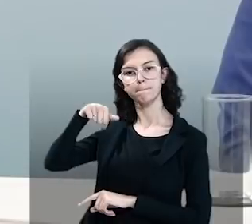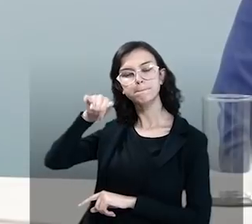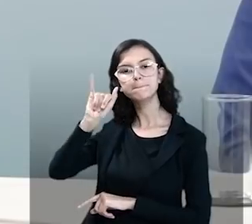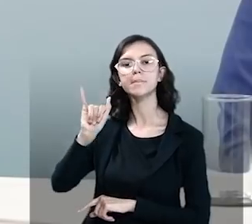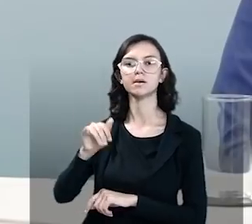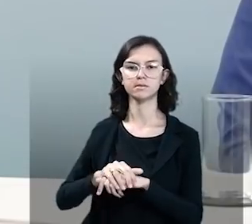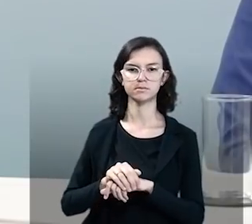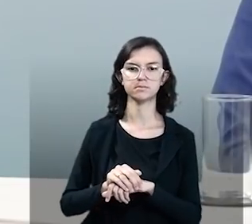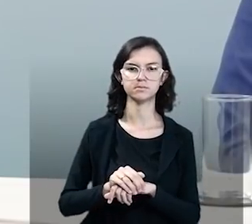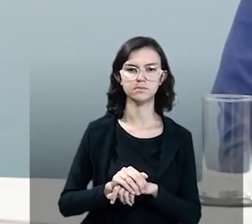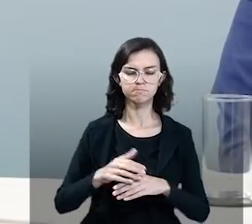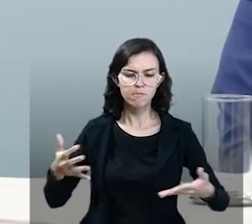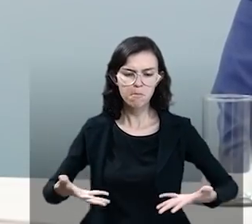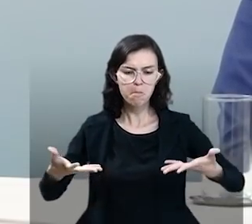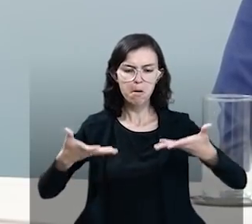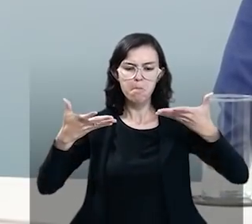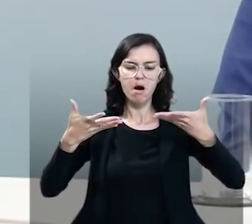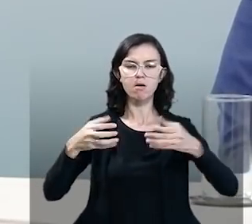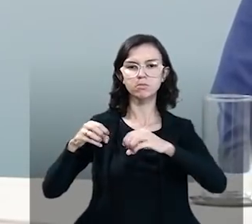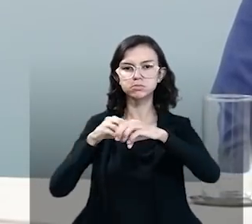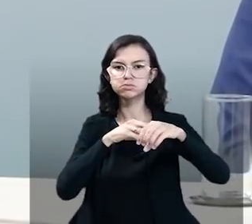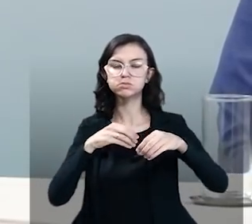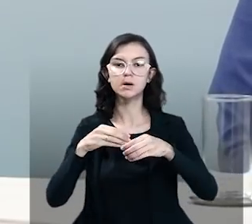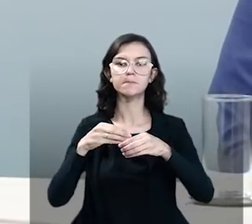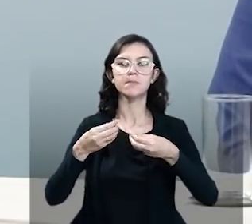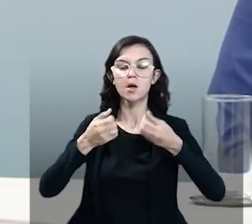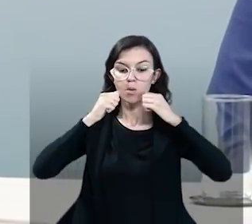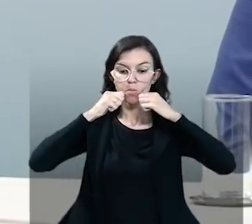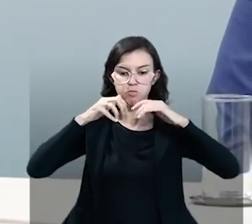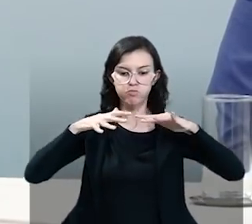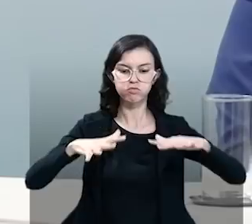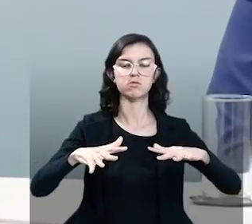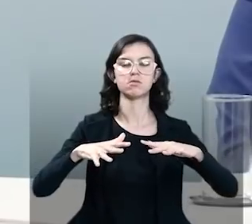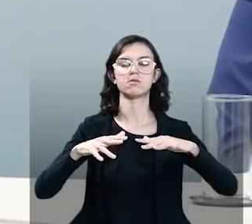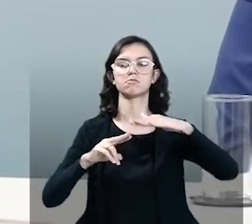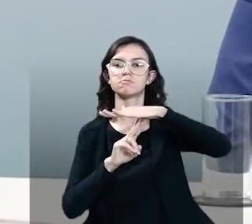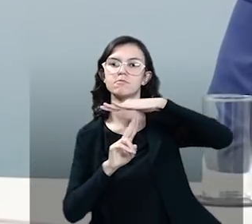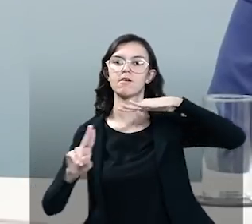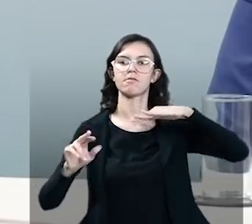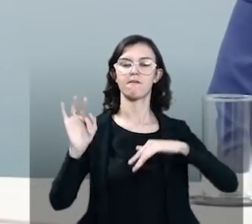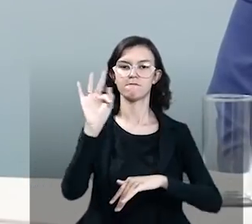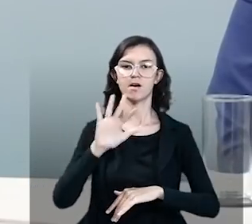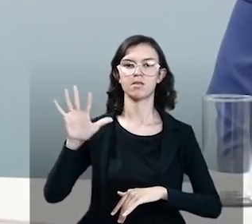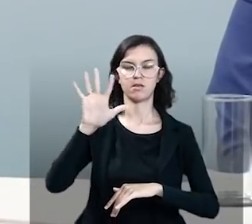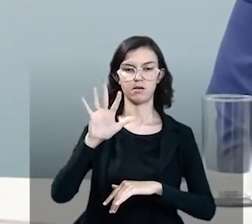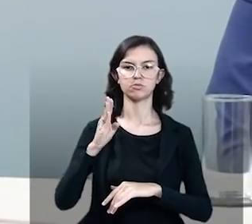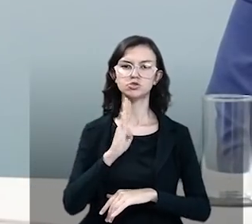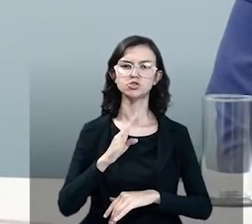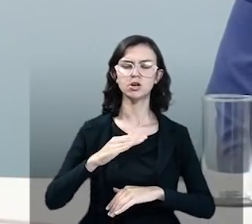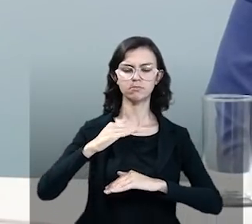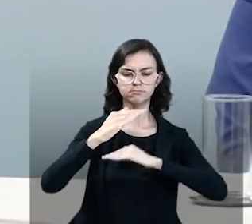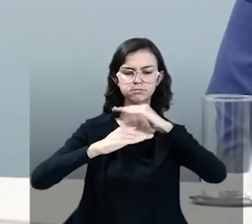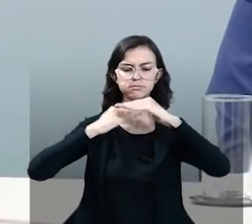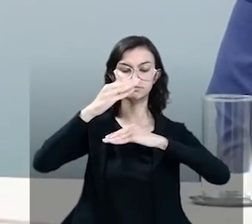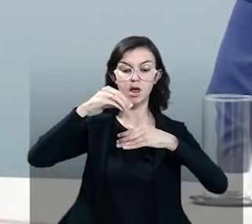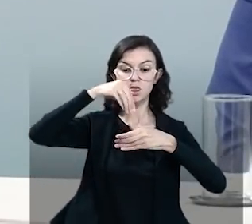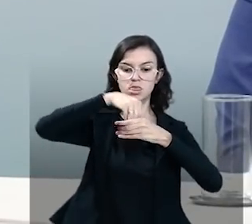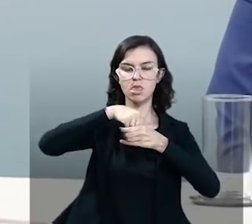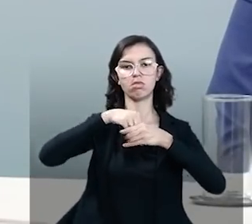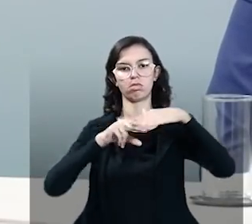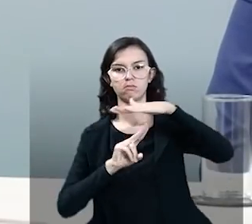divulgação das nossas universidades federais, de todo o conhecimento que tem sido desenvolvido internamente dentro dessas